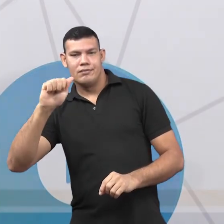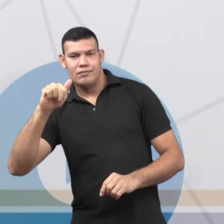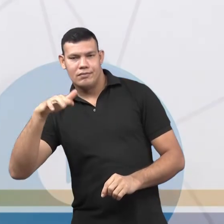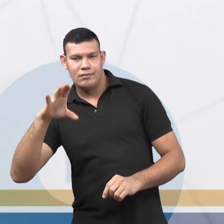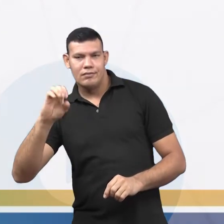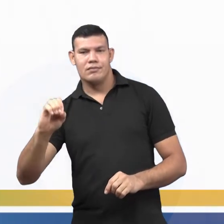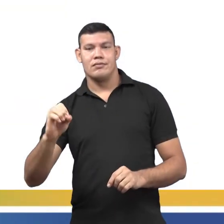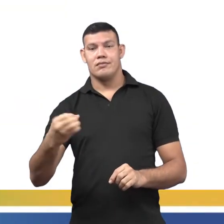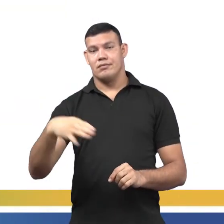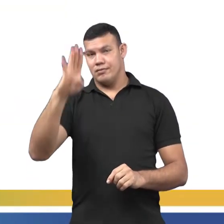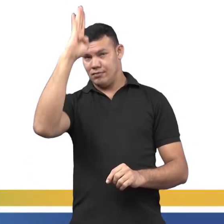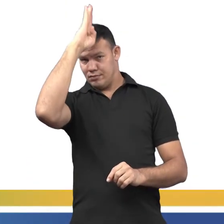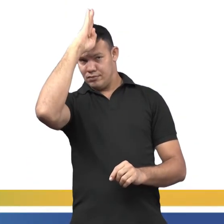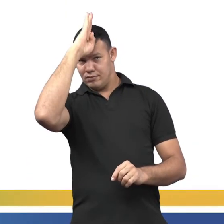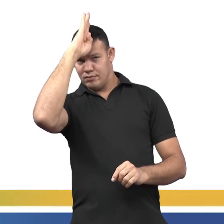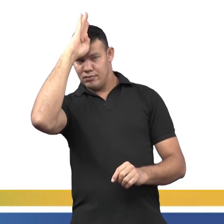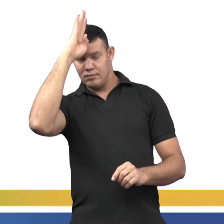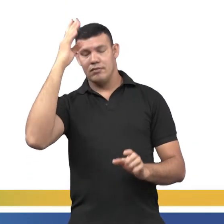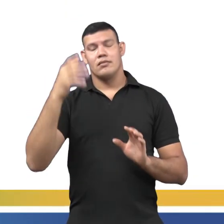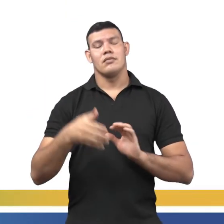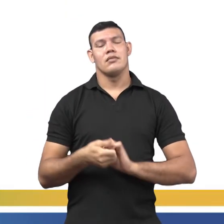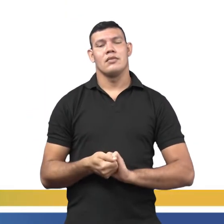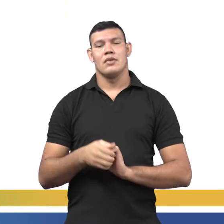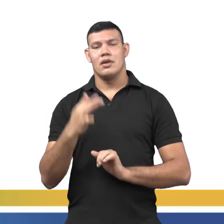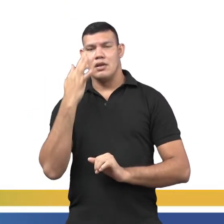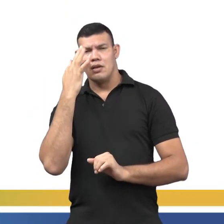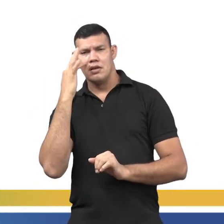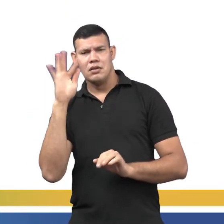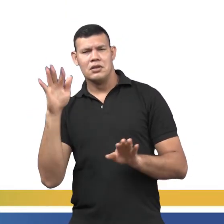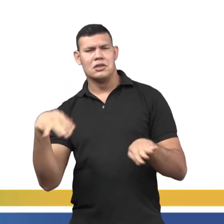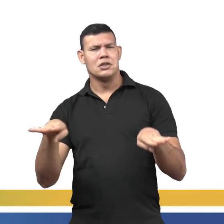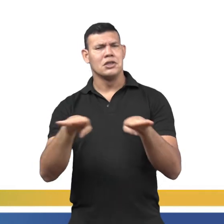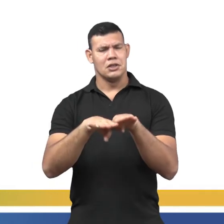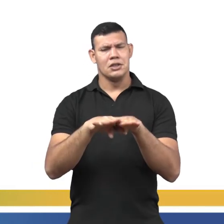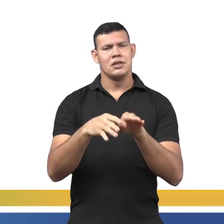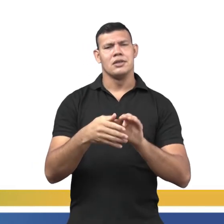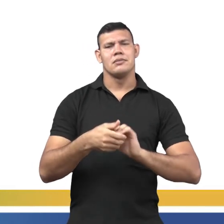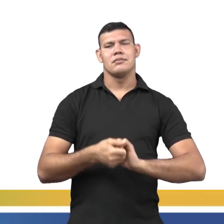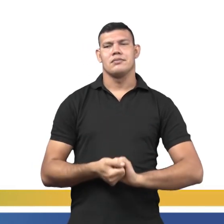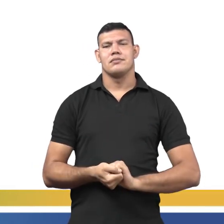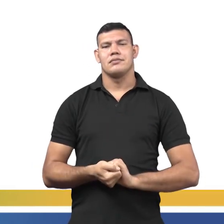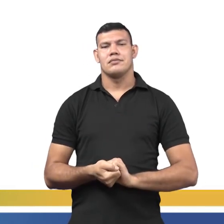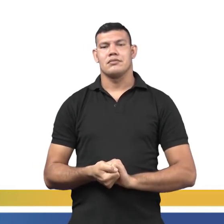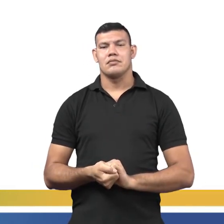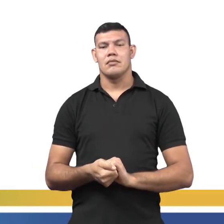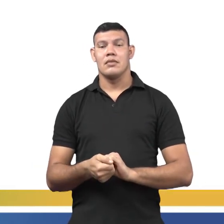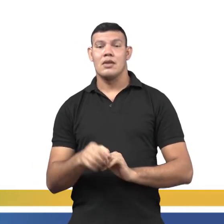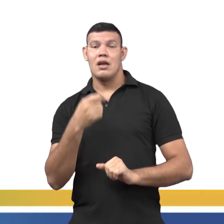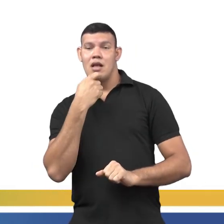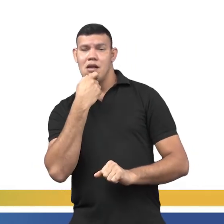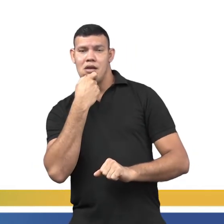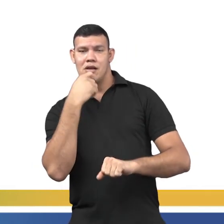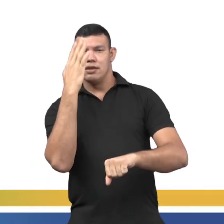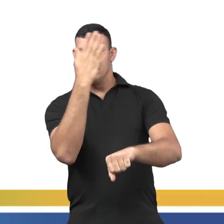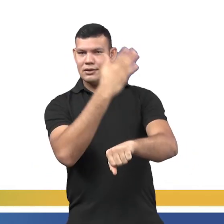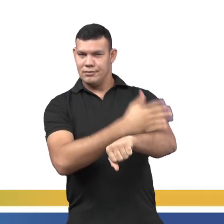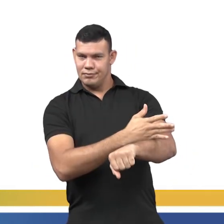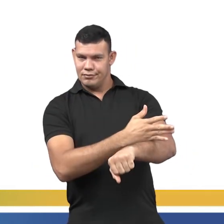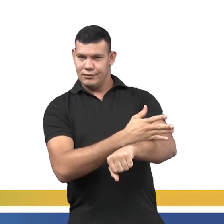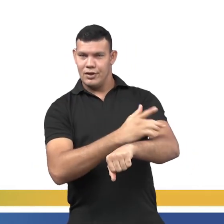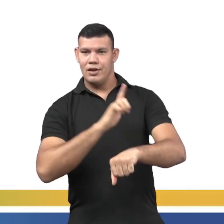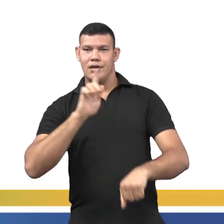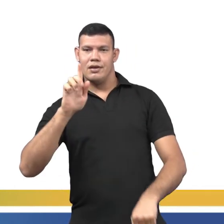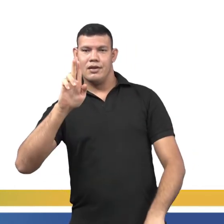romana. E no inglês médio, qual era a grande influência do inglês médio? No inglês médio, gente viu lá que o Guilherme II